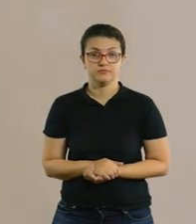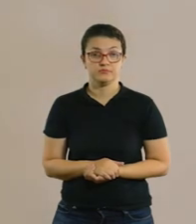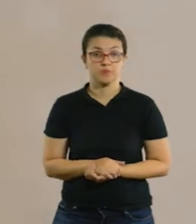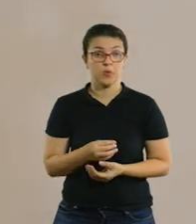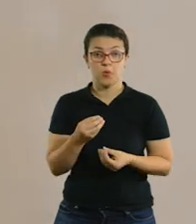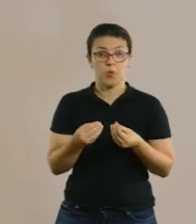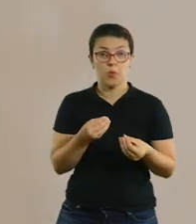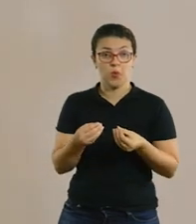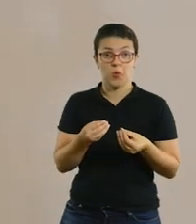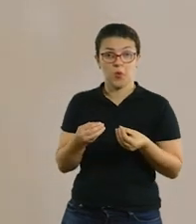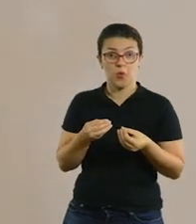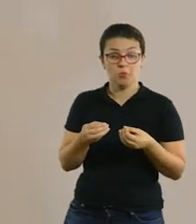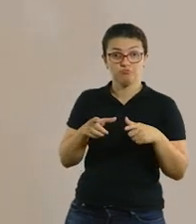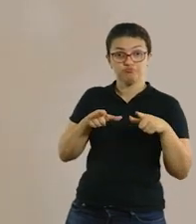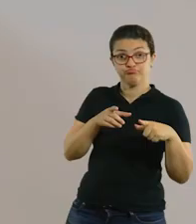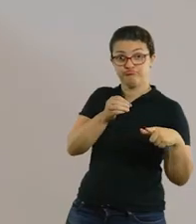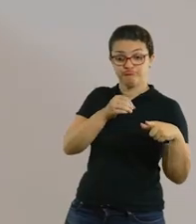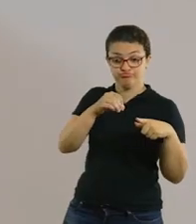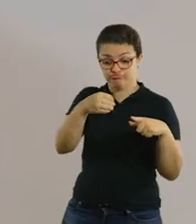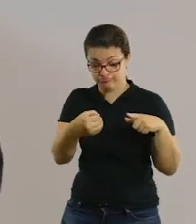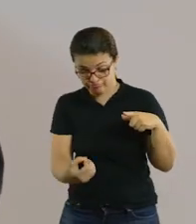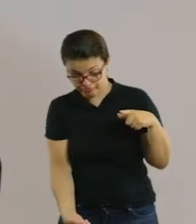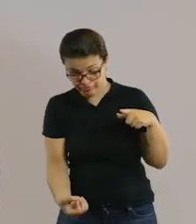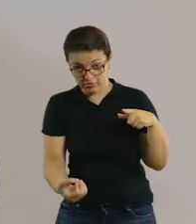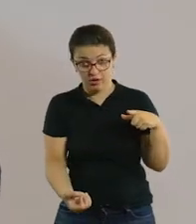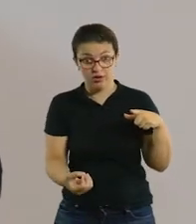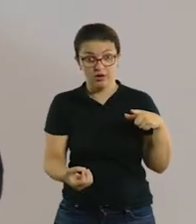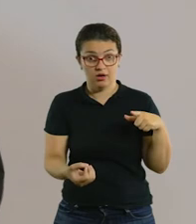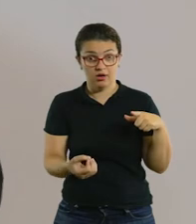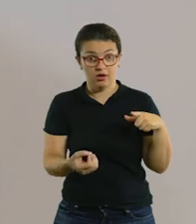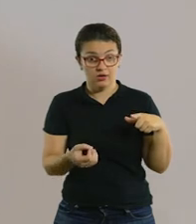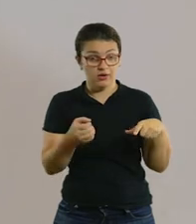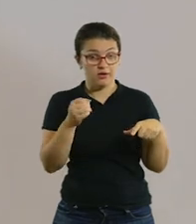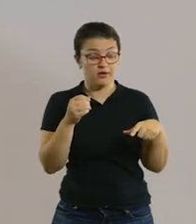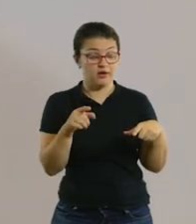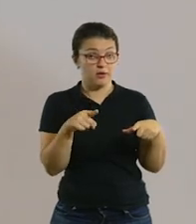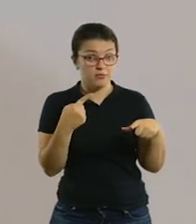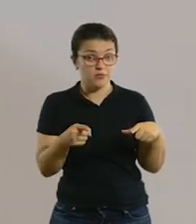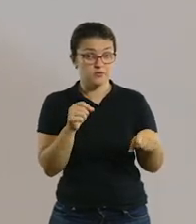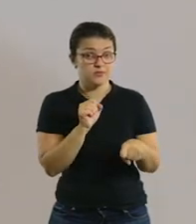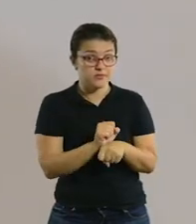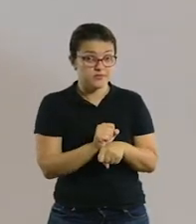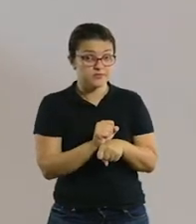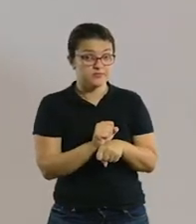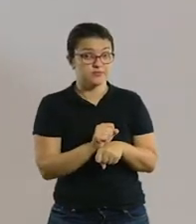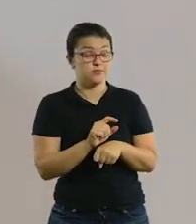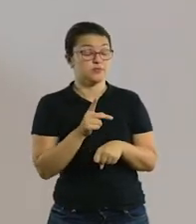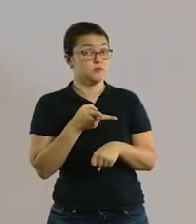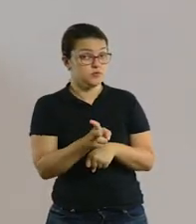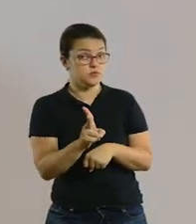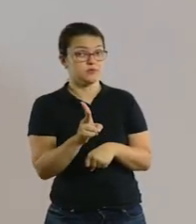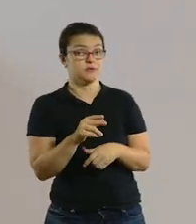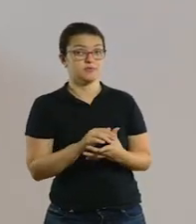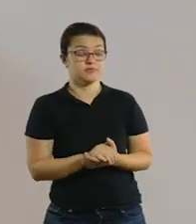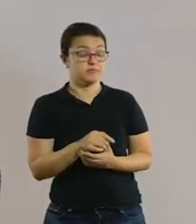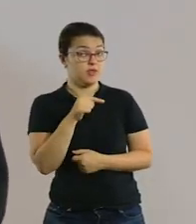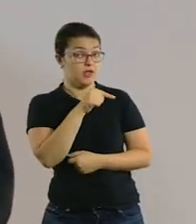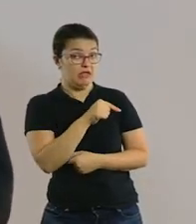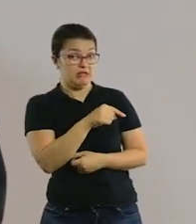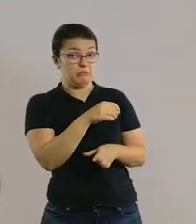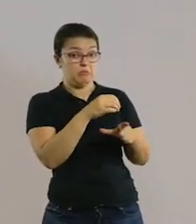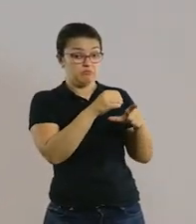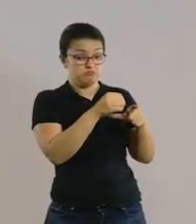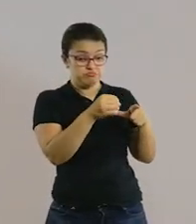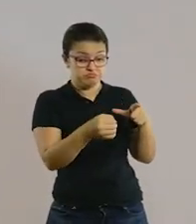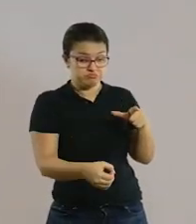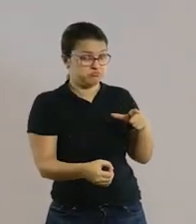Opa! A bolinha do meu colega caiu. O que a gente vai fazer? A música, na verdade, a gente parou só para poder explicar, tá? Mas ela vai continuar tocando. O meu colega